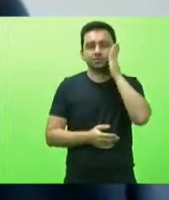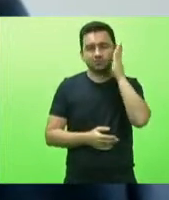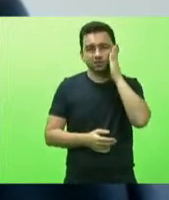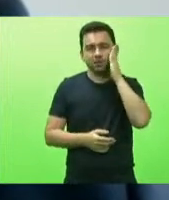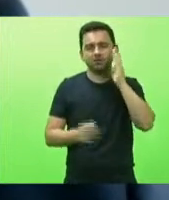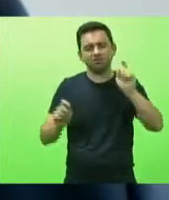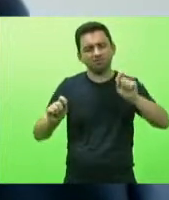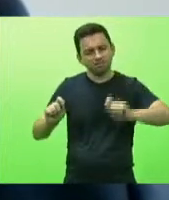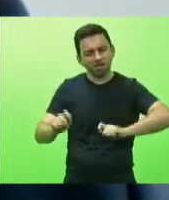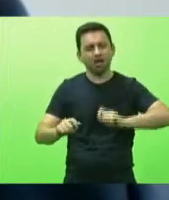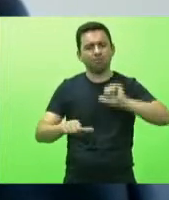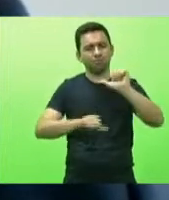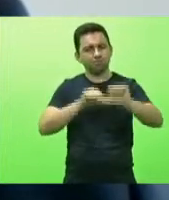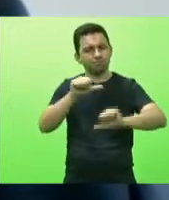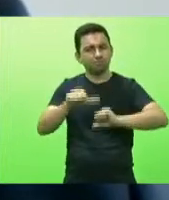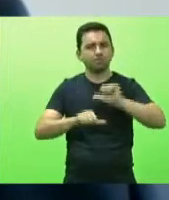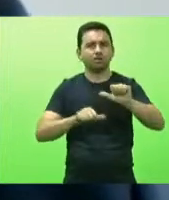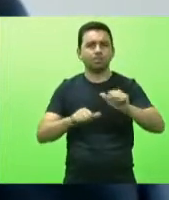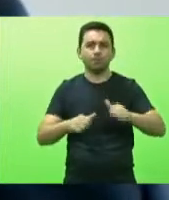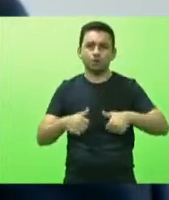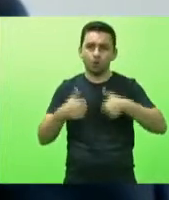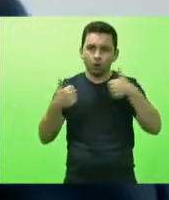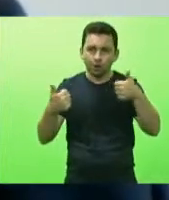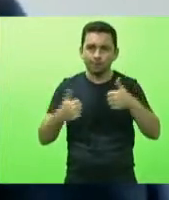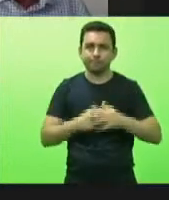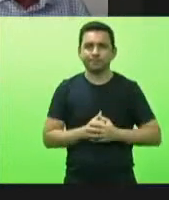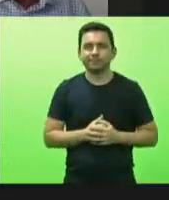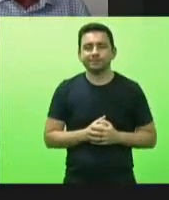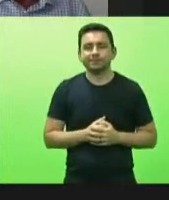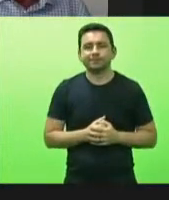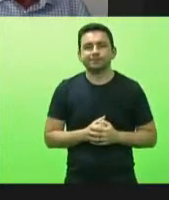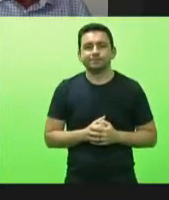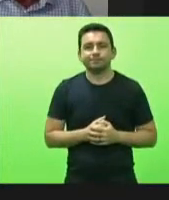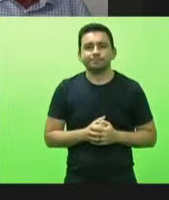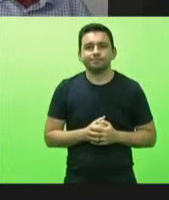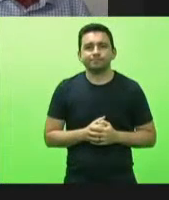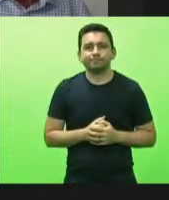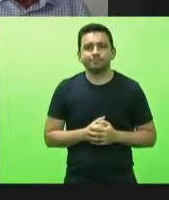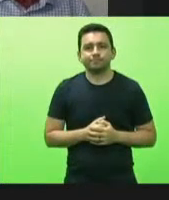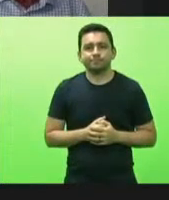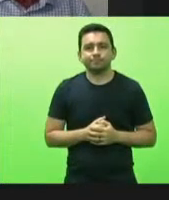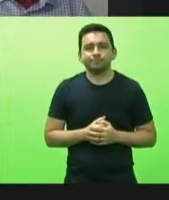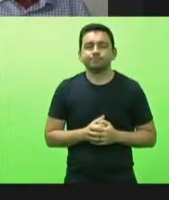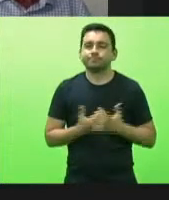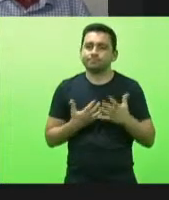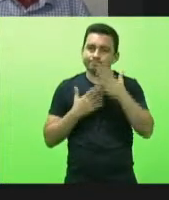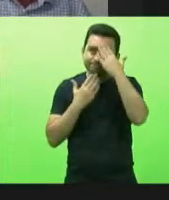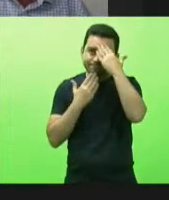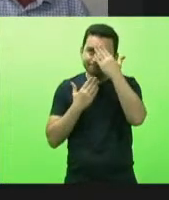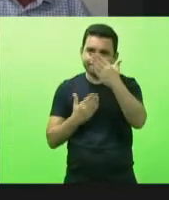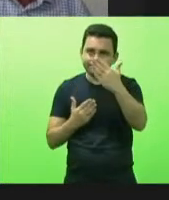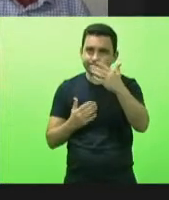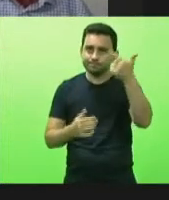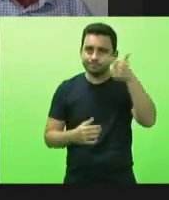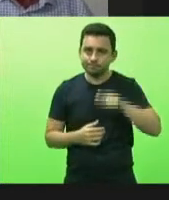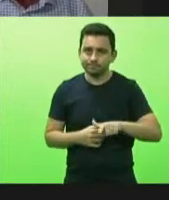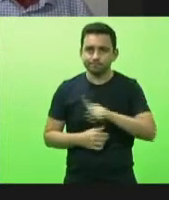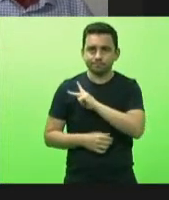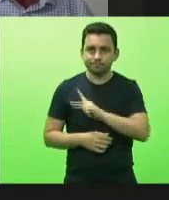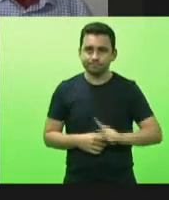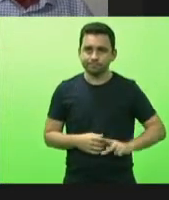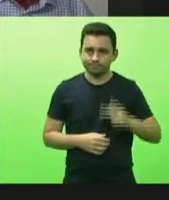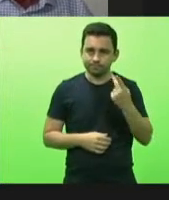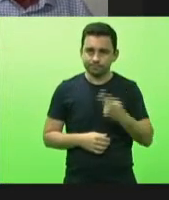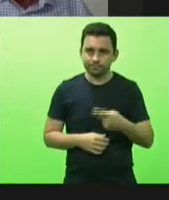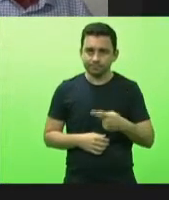aperfeiçoado e as respostas virão a contempo Bom queria fazer um agradecimento mais uma vez ao presidente da casa